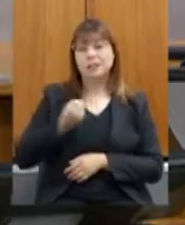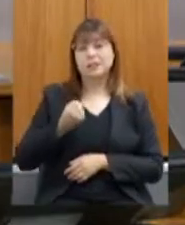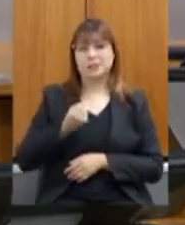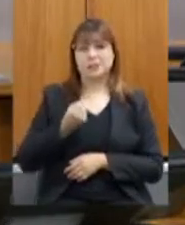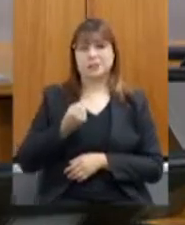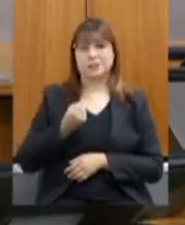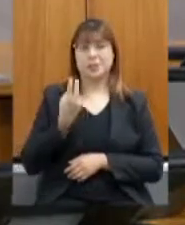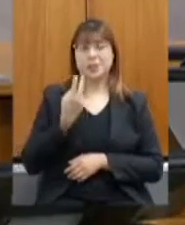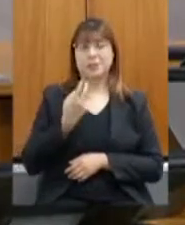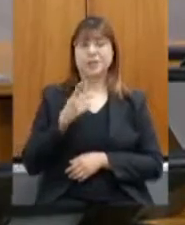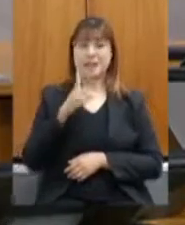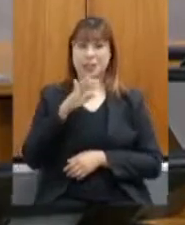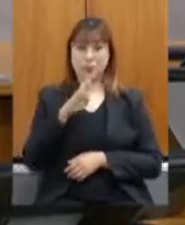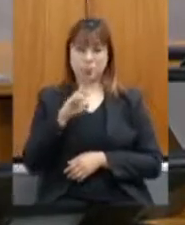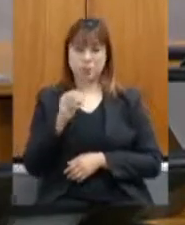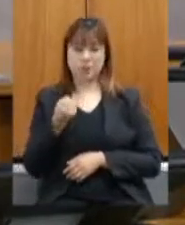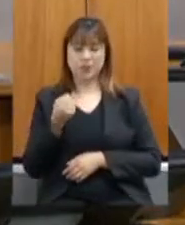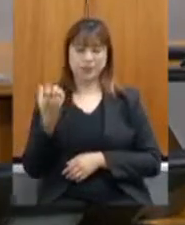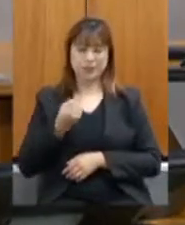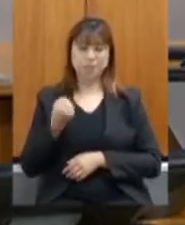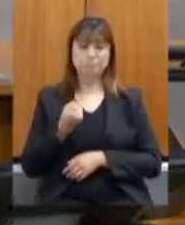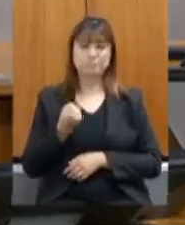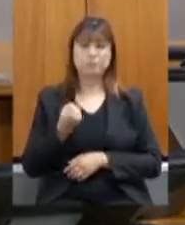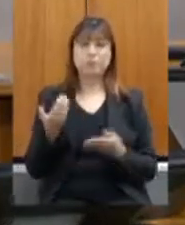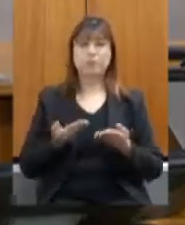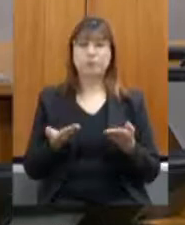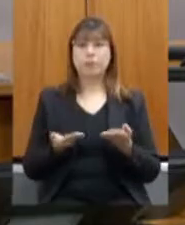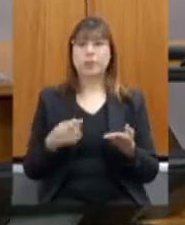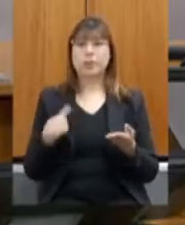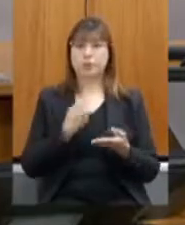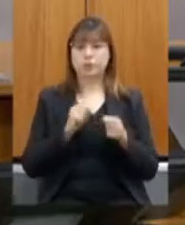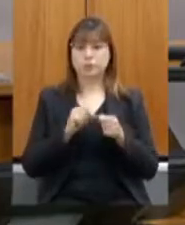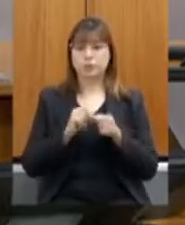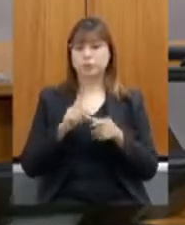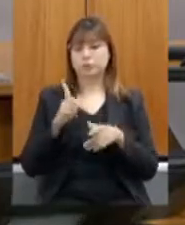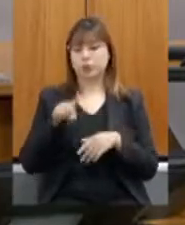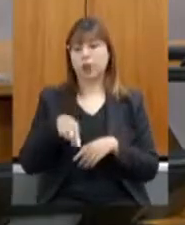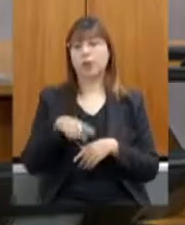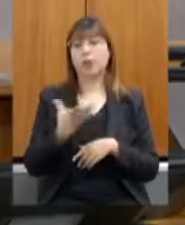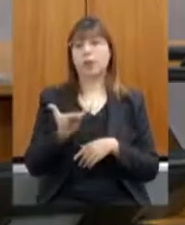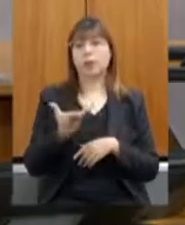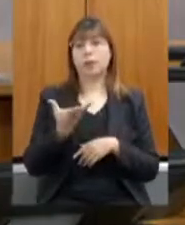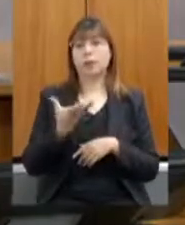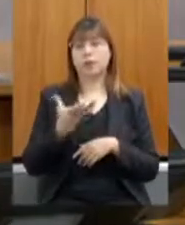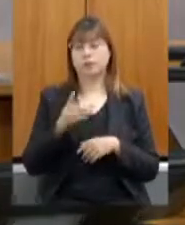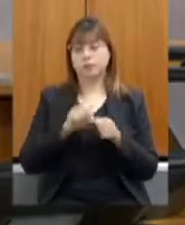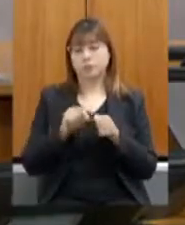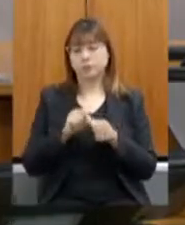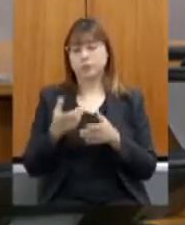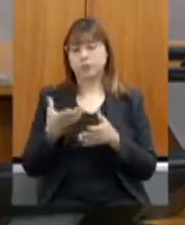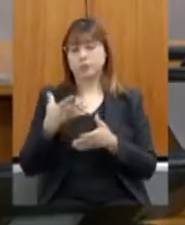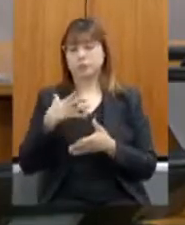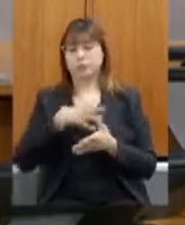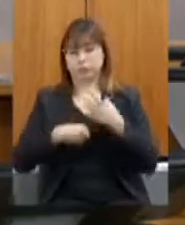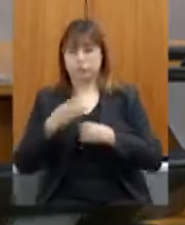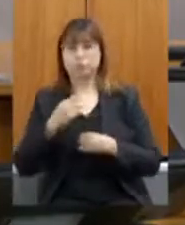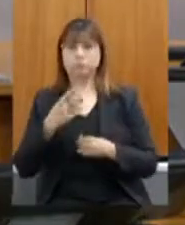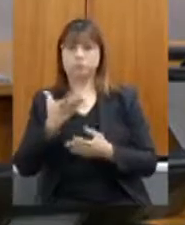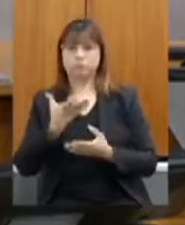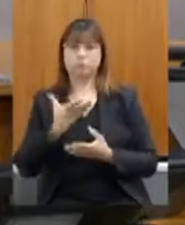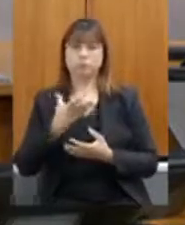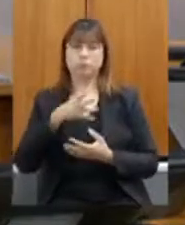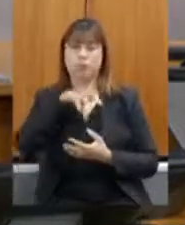hoje a gente mexe com recria, porque a mão de obra é muito difícil, os